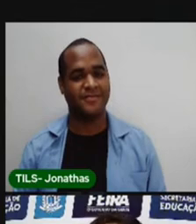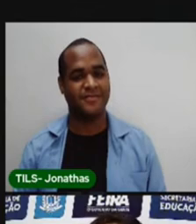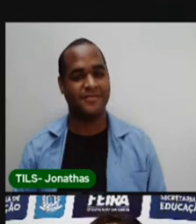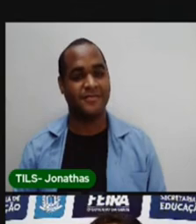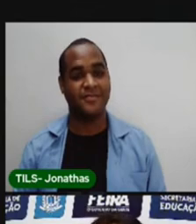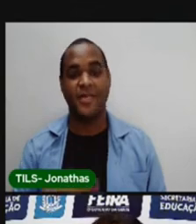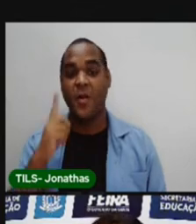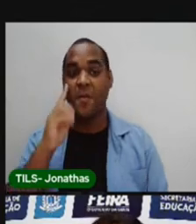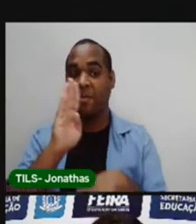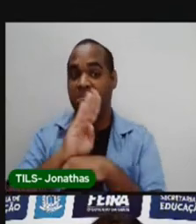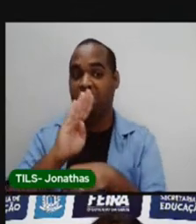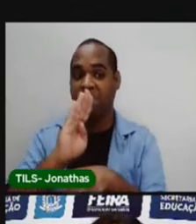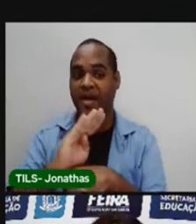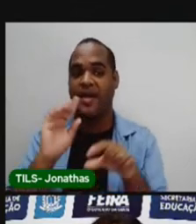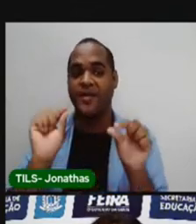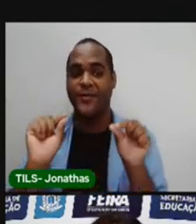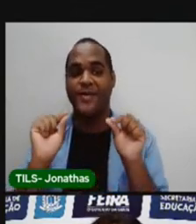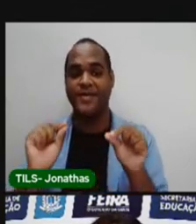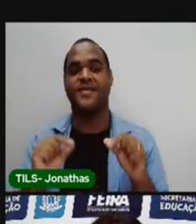Qual é o bairro?